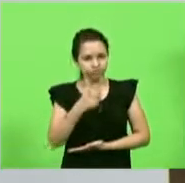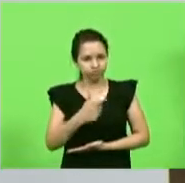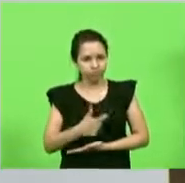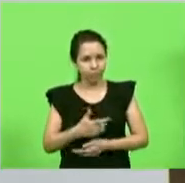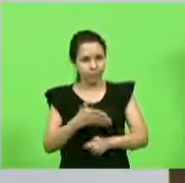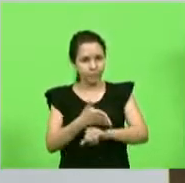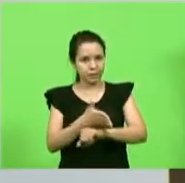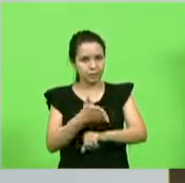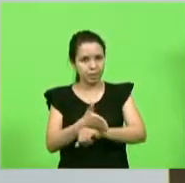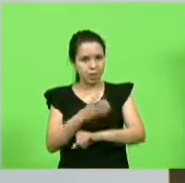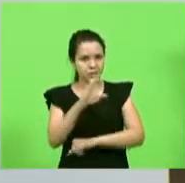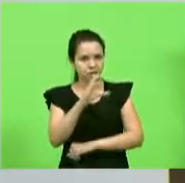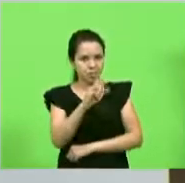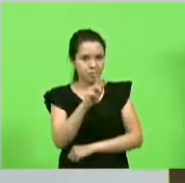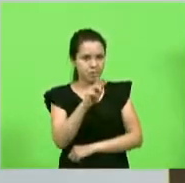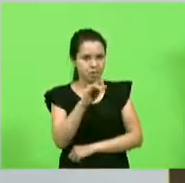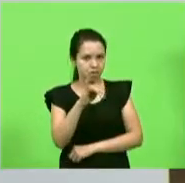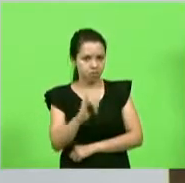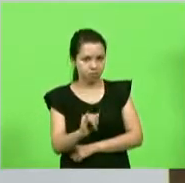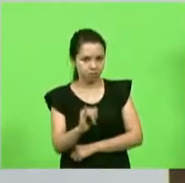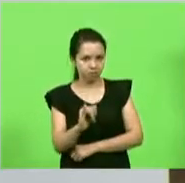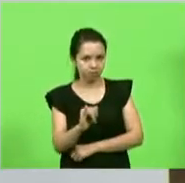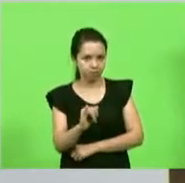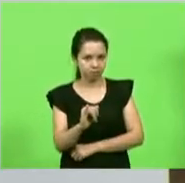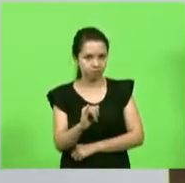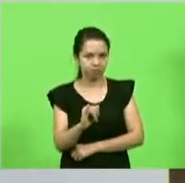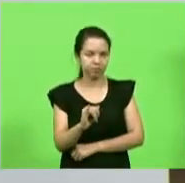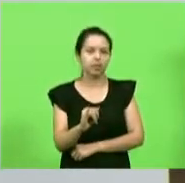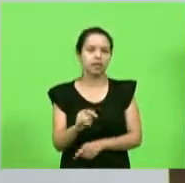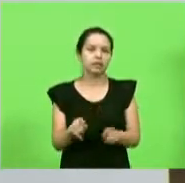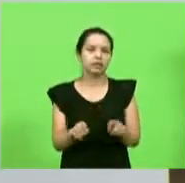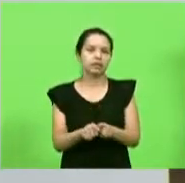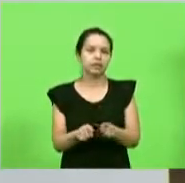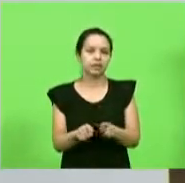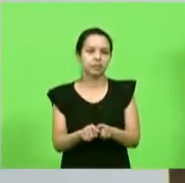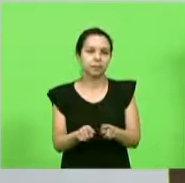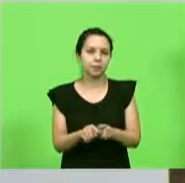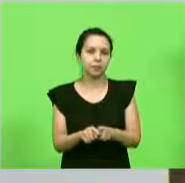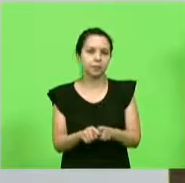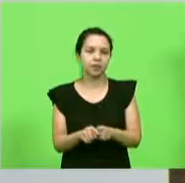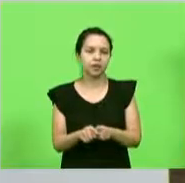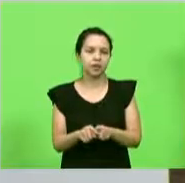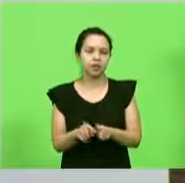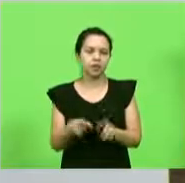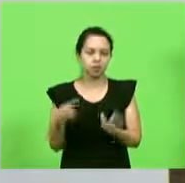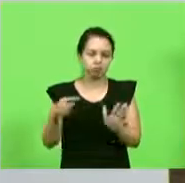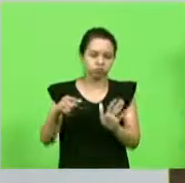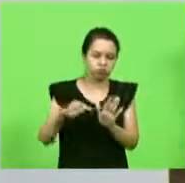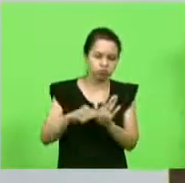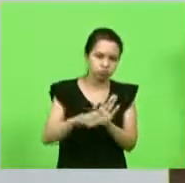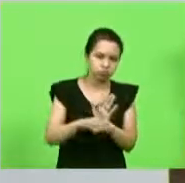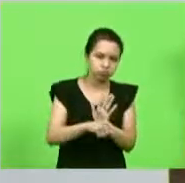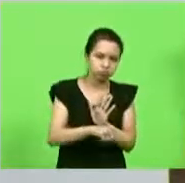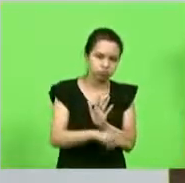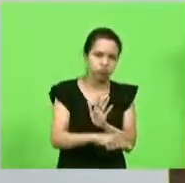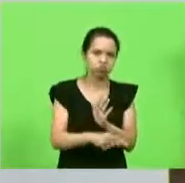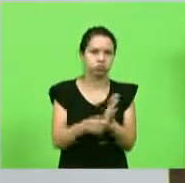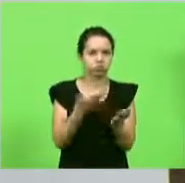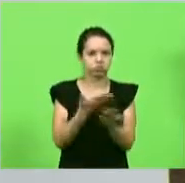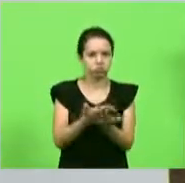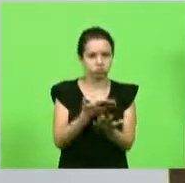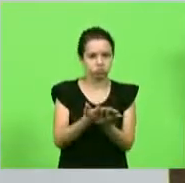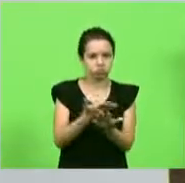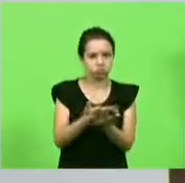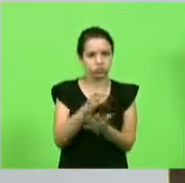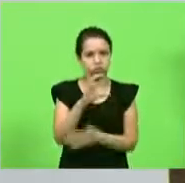participou da CPI, de alguém que mergulhou no processo da CPI